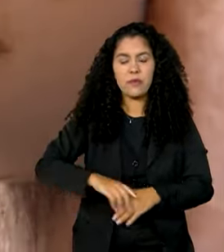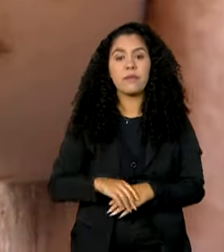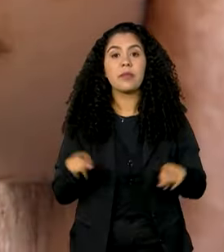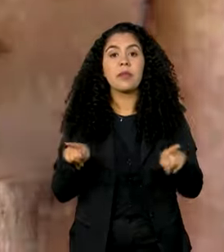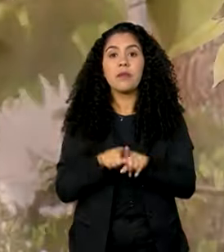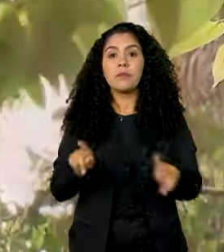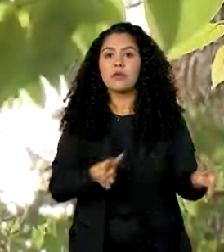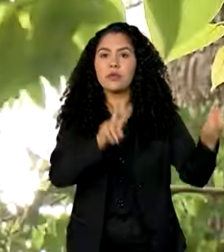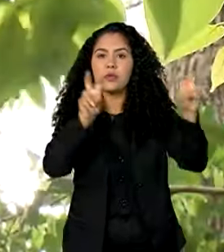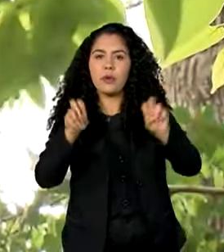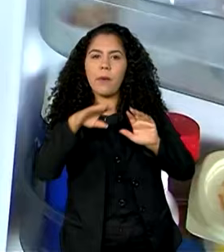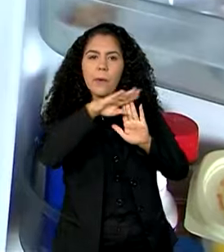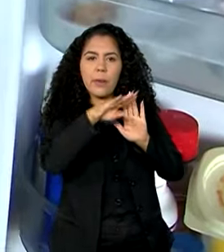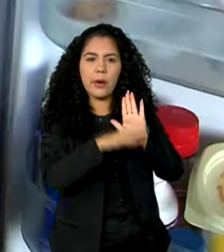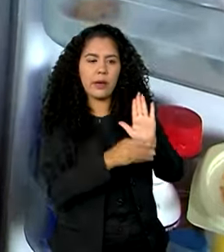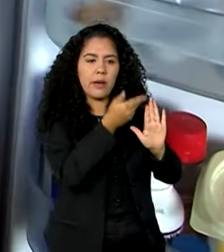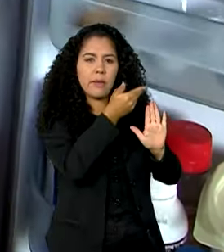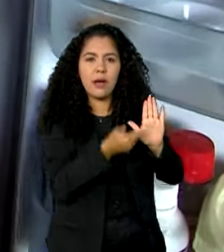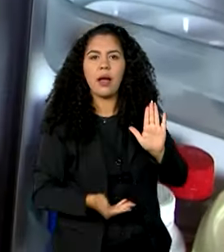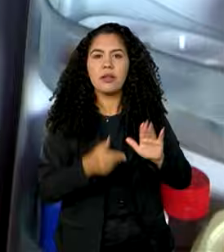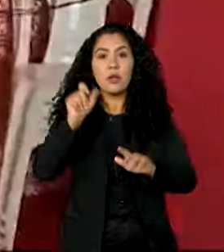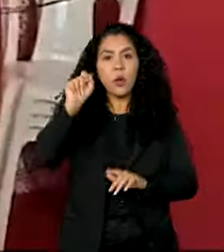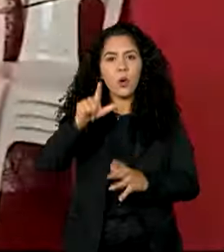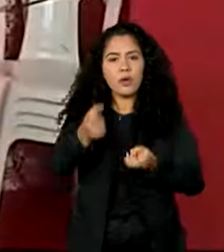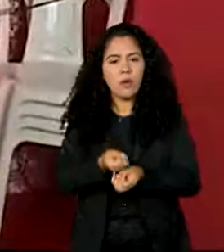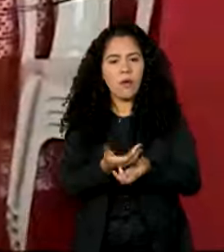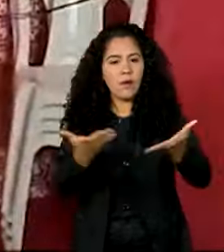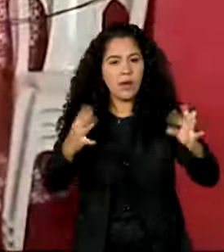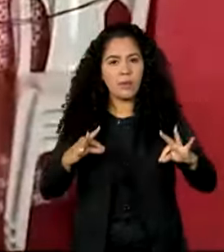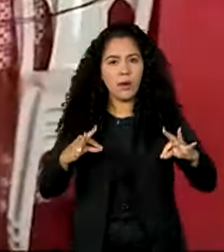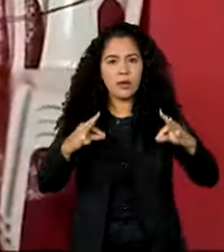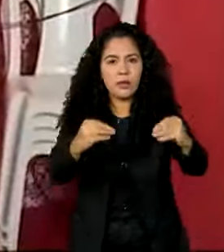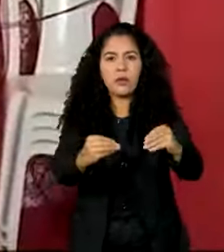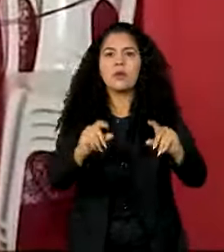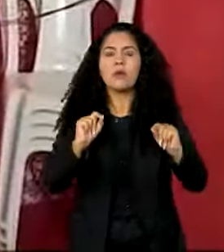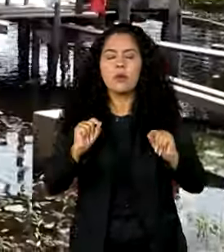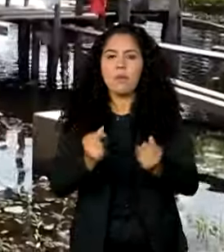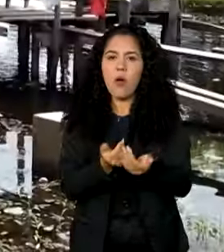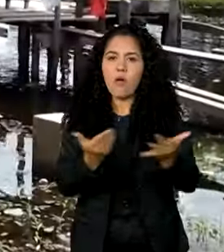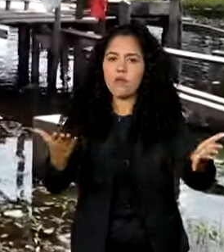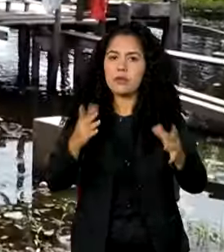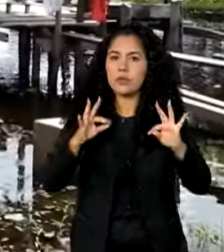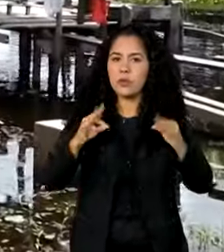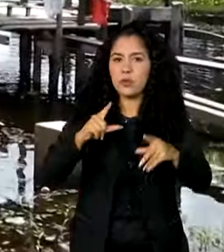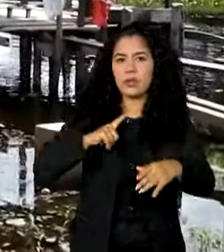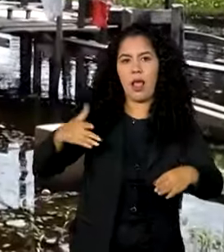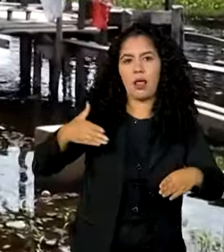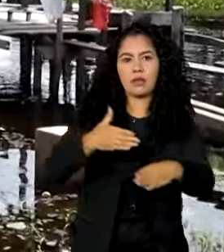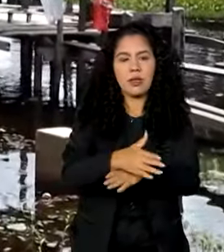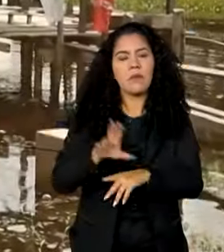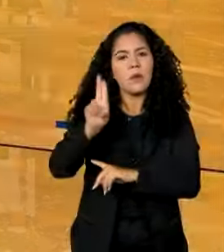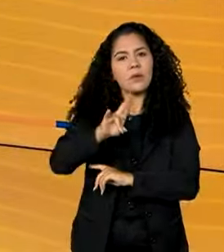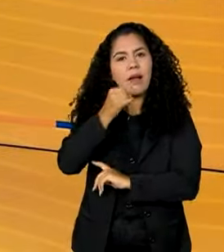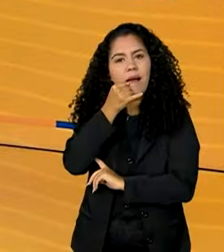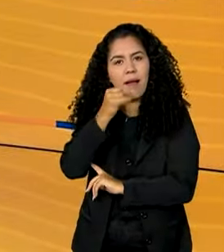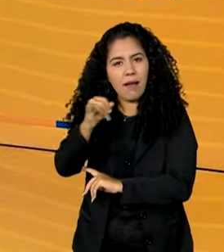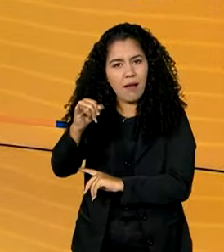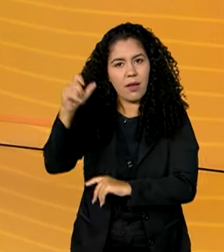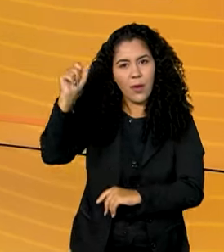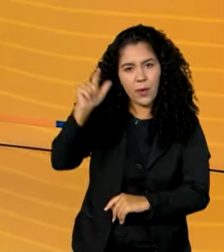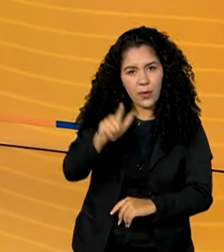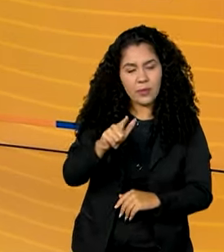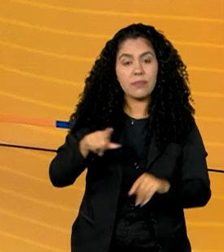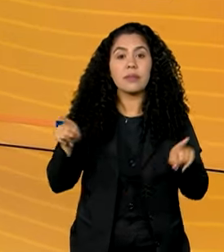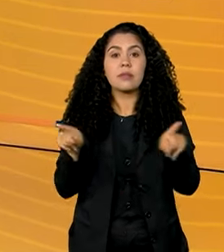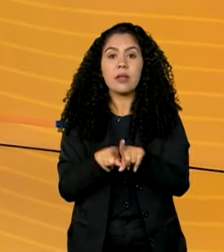Luz para Todos completa 21 anos com a meta de democratizar o acesso e o uso da energia elétrica. E veja